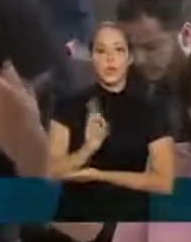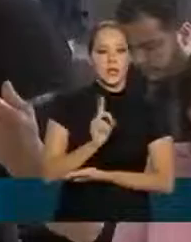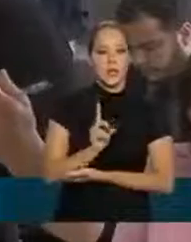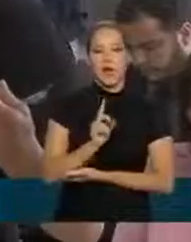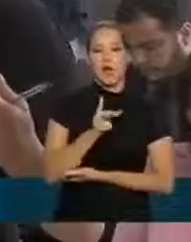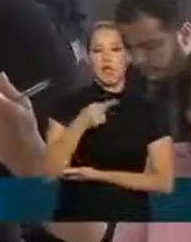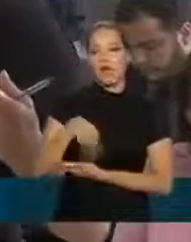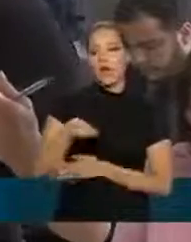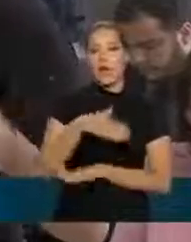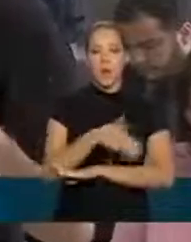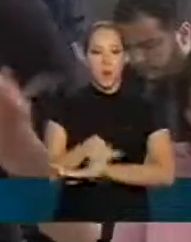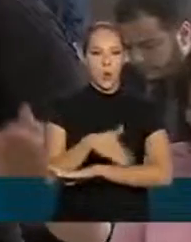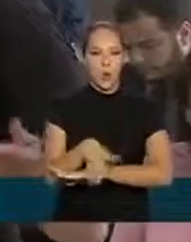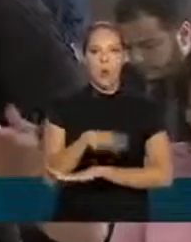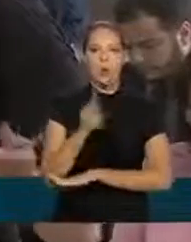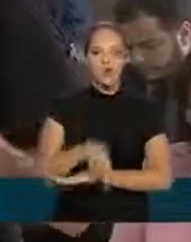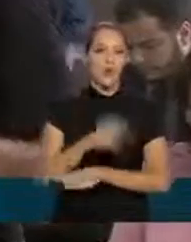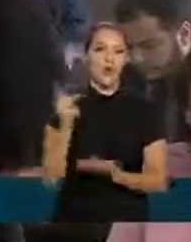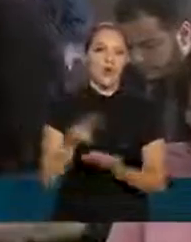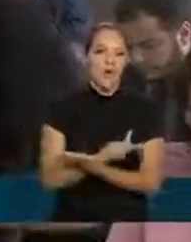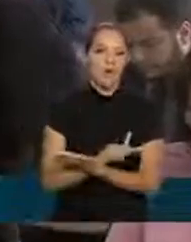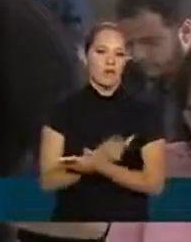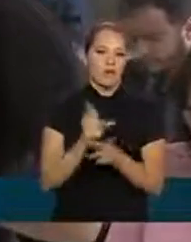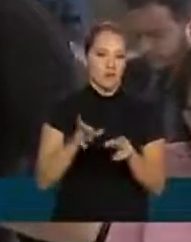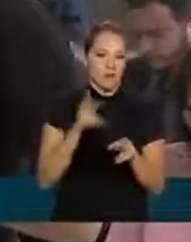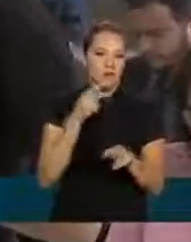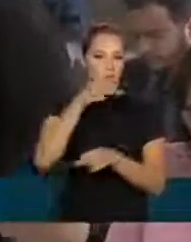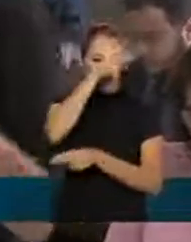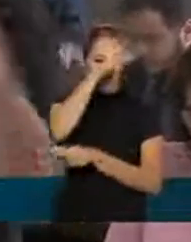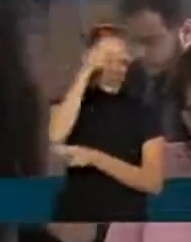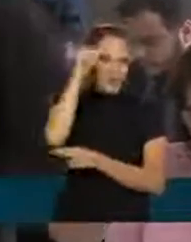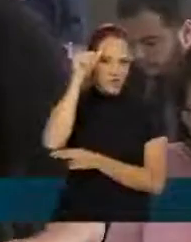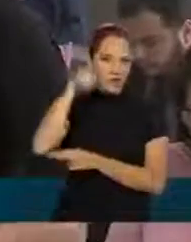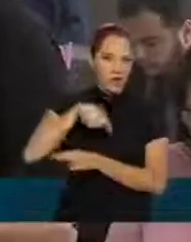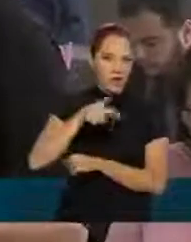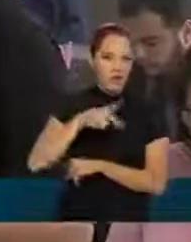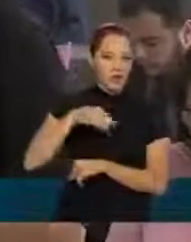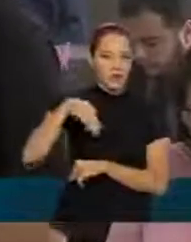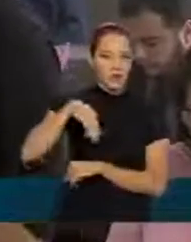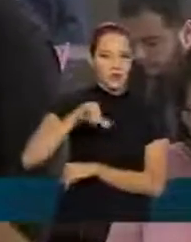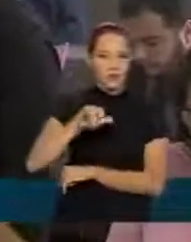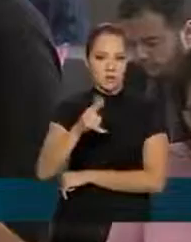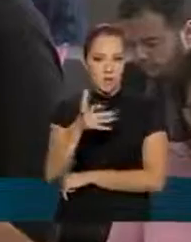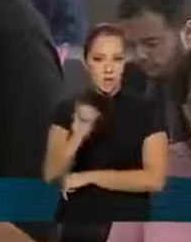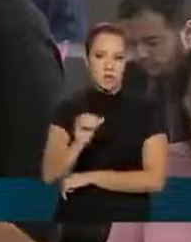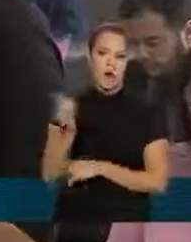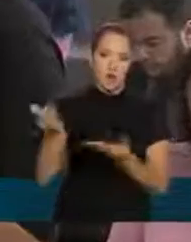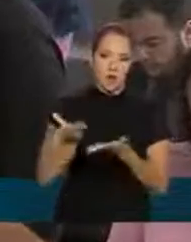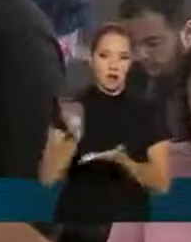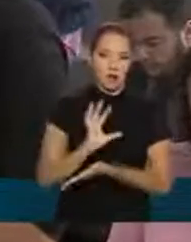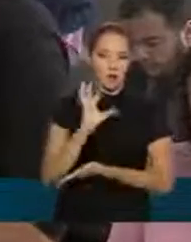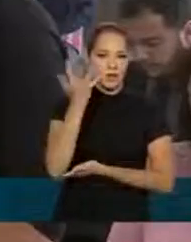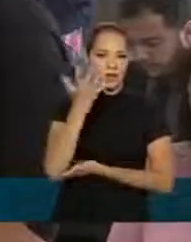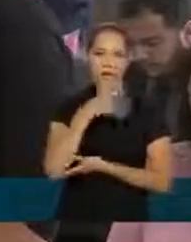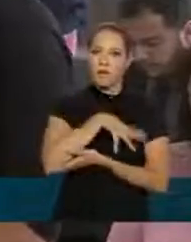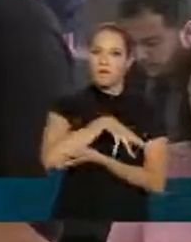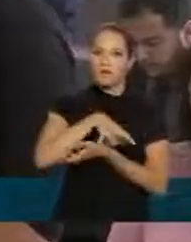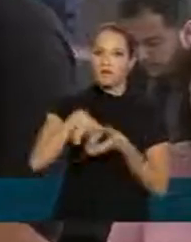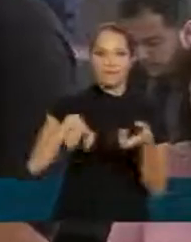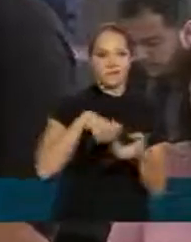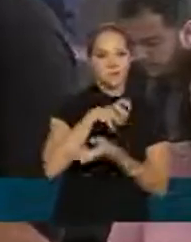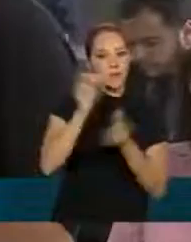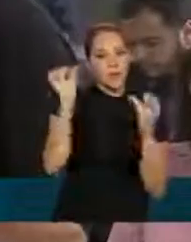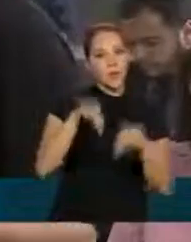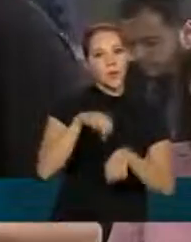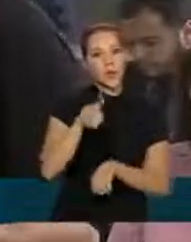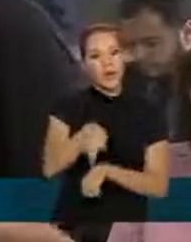sair para a rua foi um erro foi o que disse o prefeito de Milão agora que a situação toda ficou caótica lá